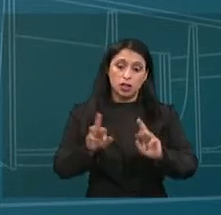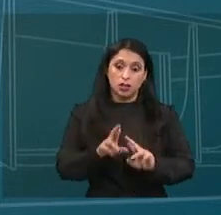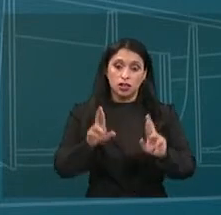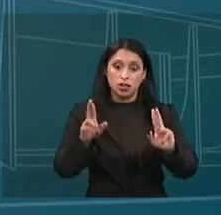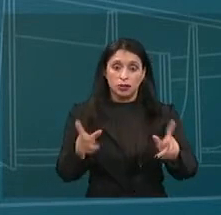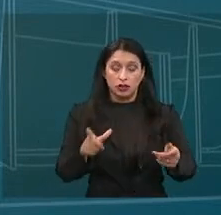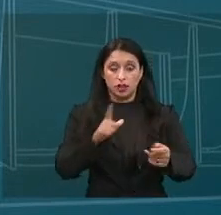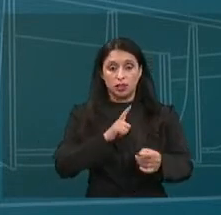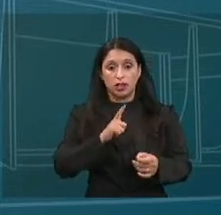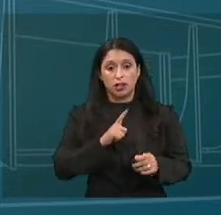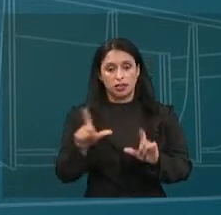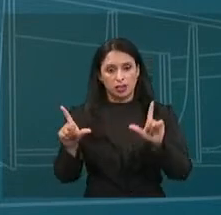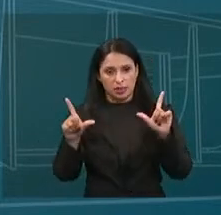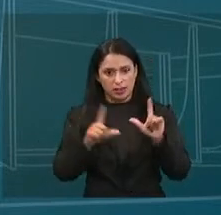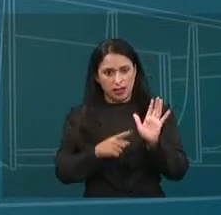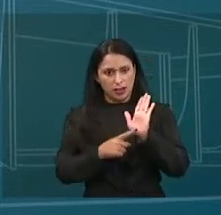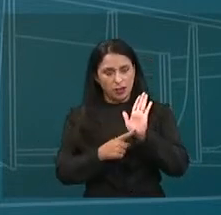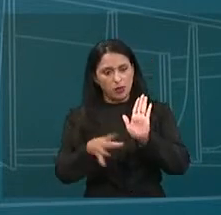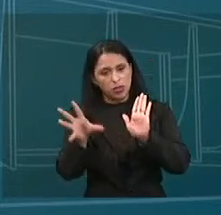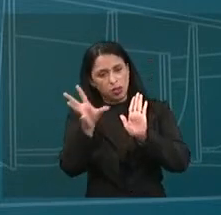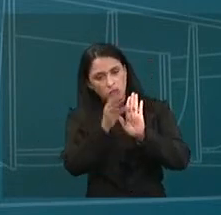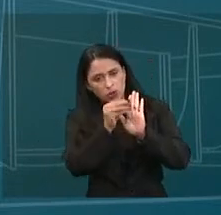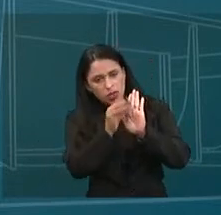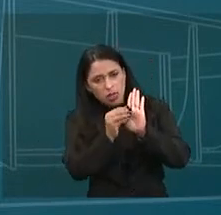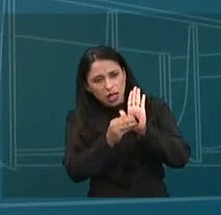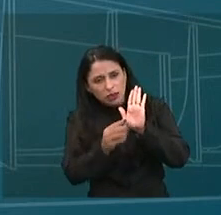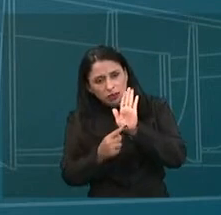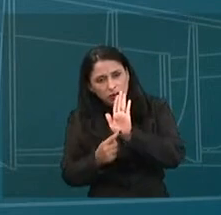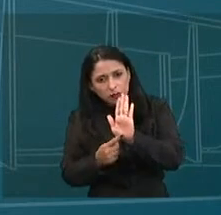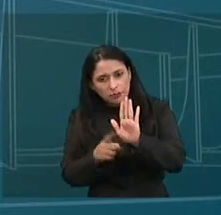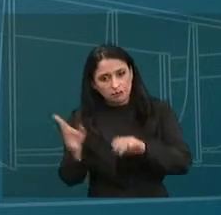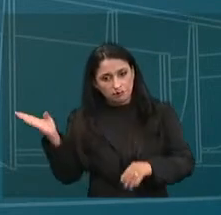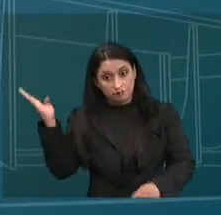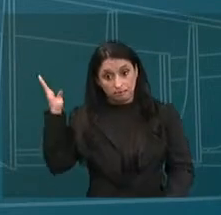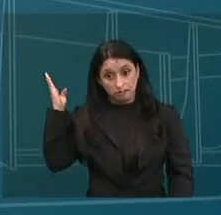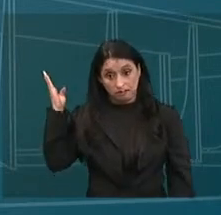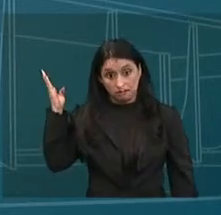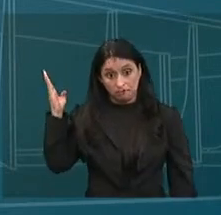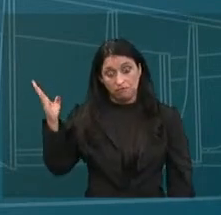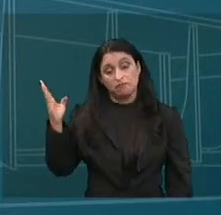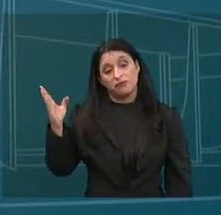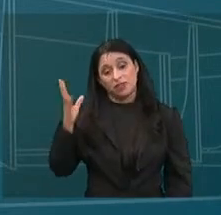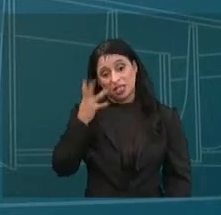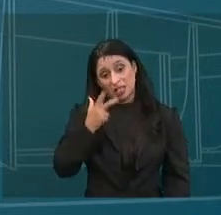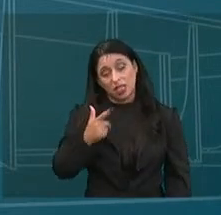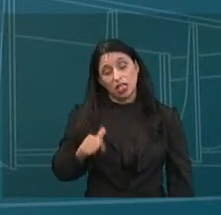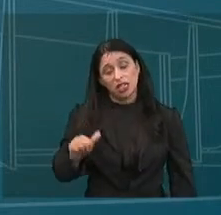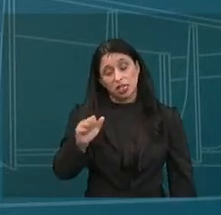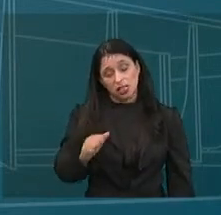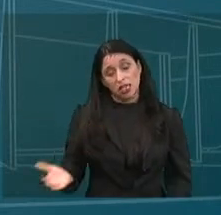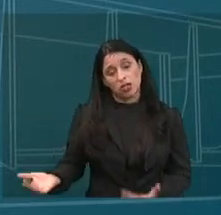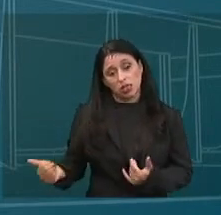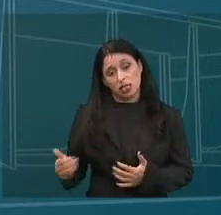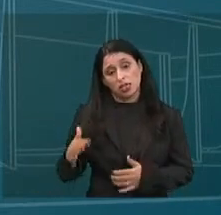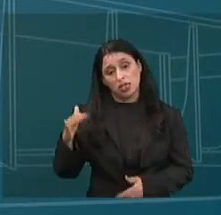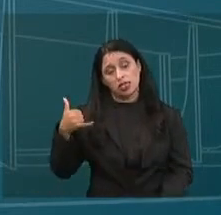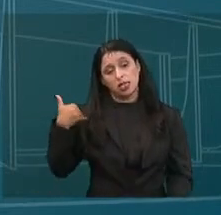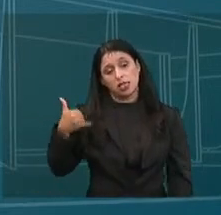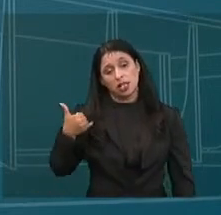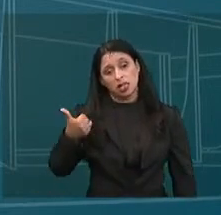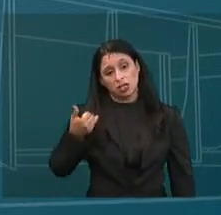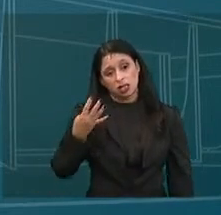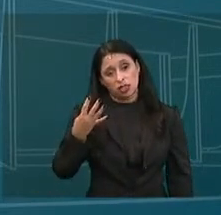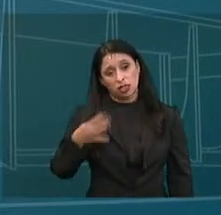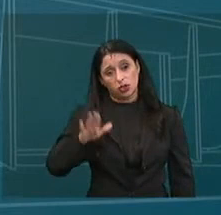Inclusive, esse slide apresenta alguns dados sobre a condição domiciliar de baixa renda de muitas crianças e adolescentes com menos de 14 anos.